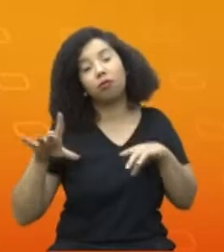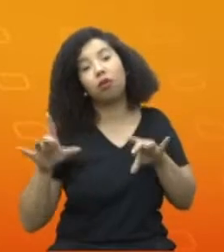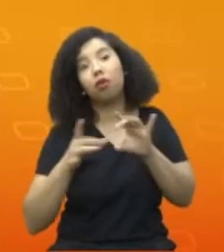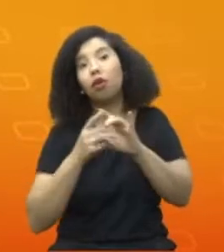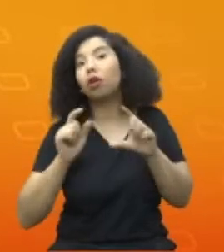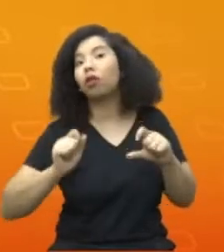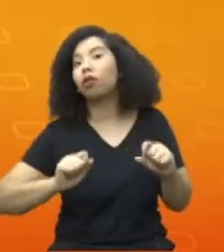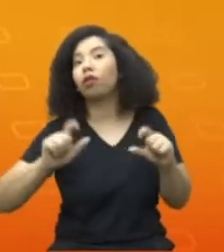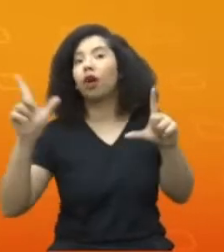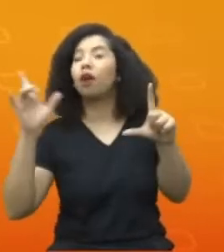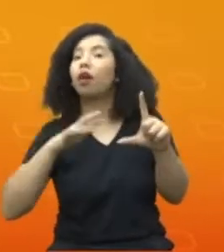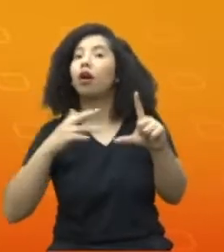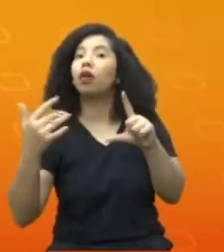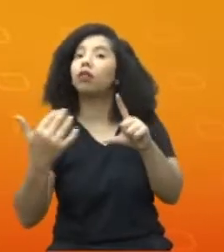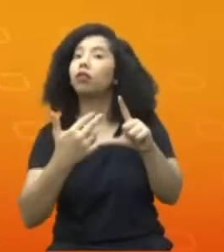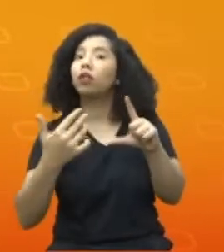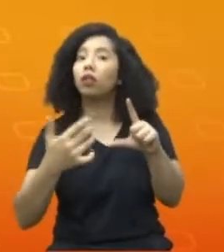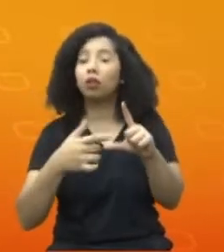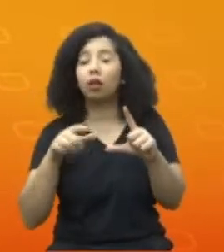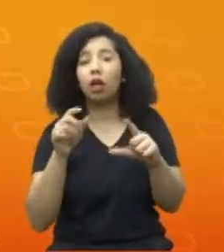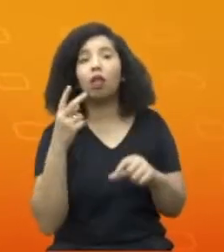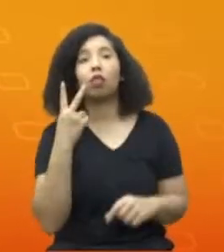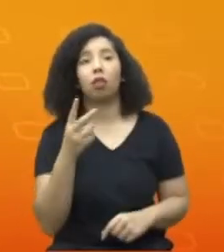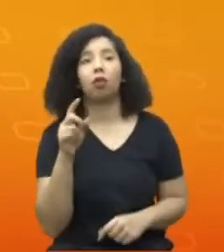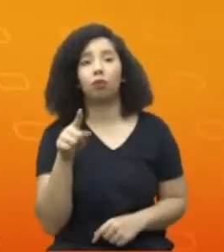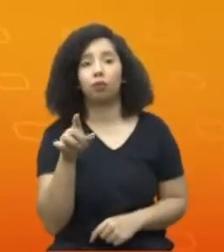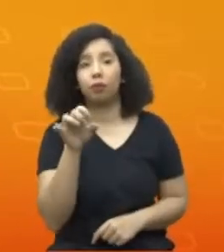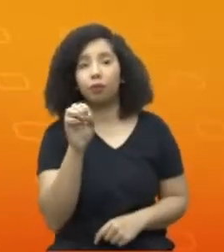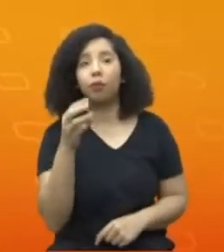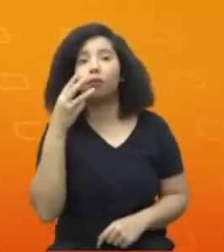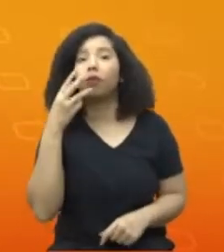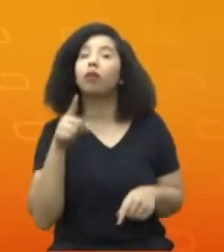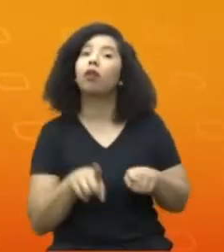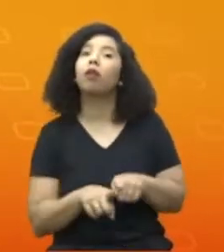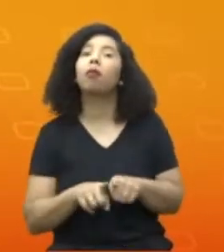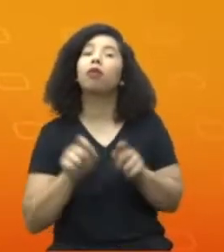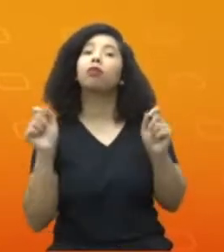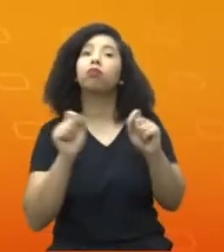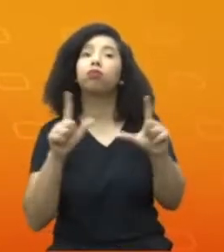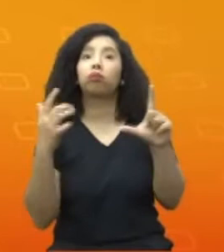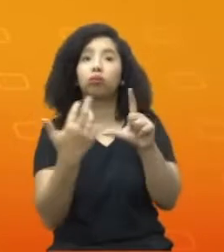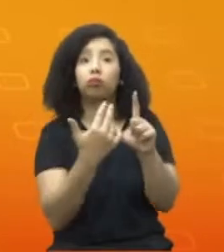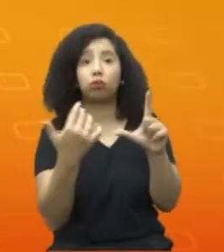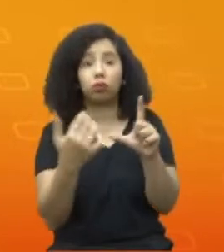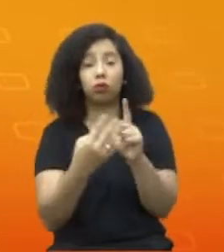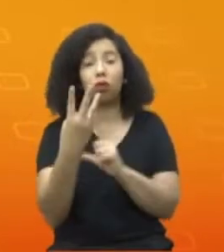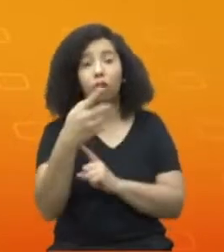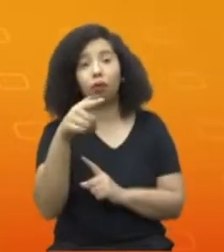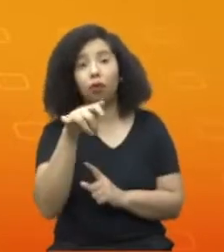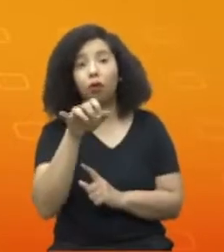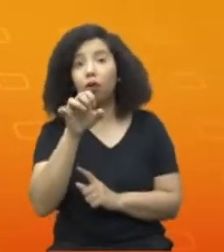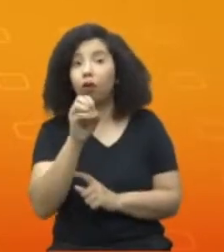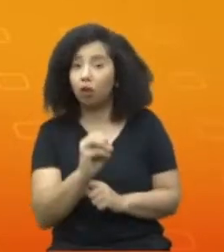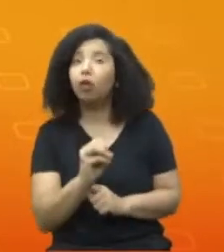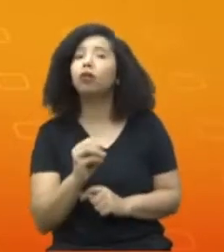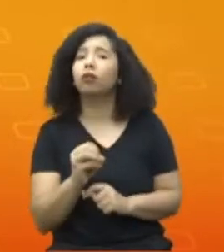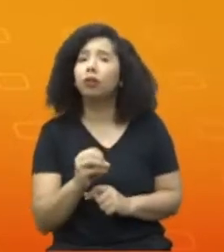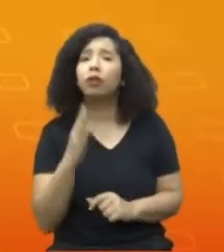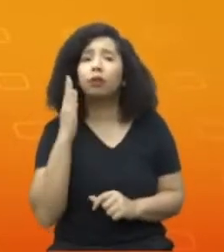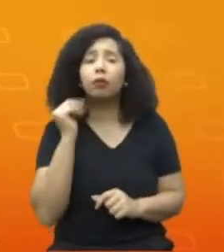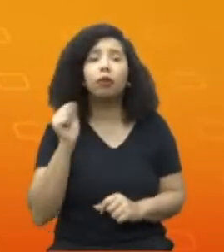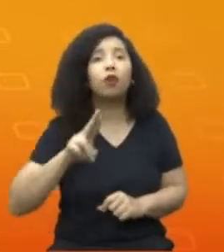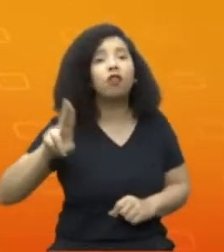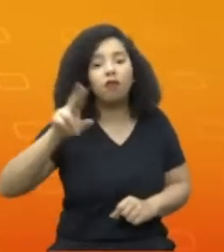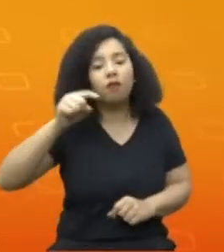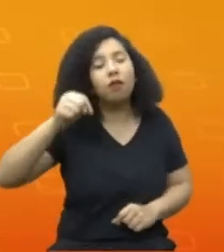digital 2.0 quanto a TV digital 3.0, que está por vir, é feita por universidades brasileiras. Está aqui